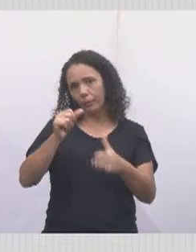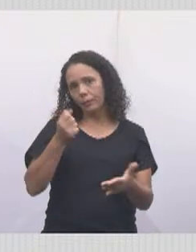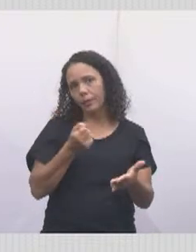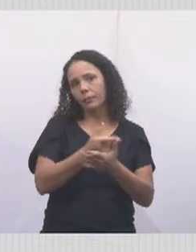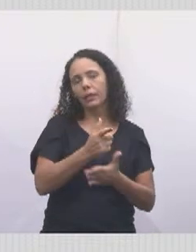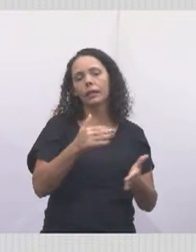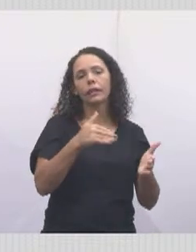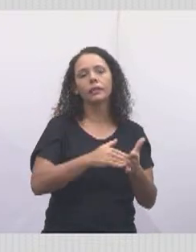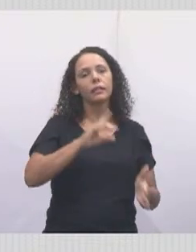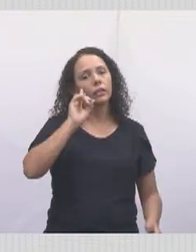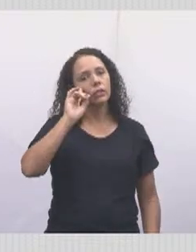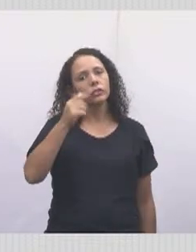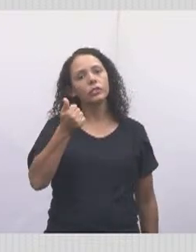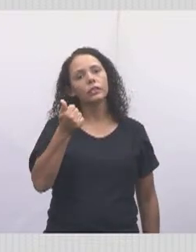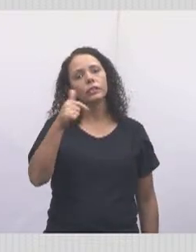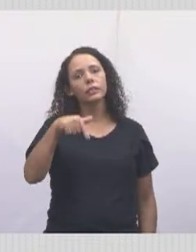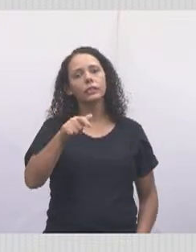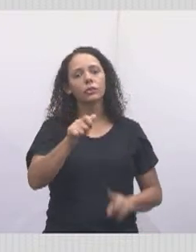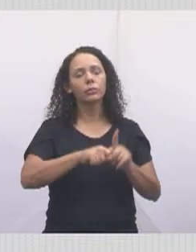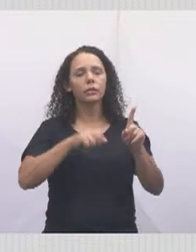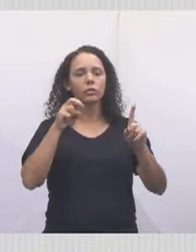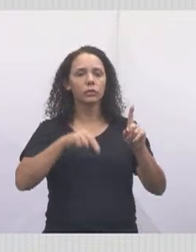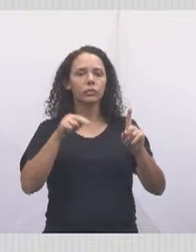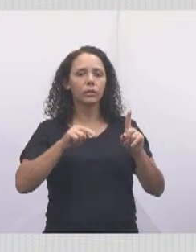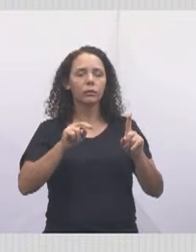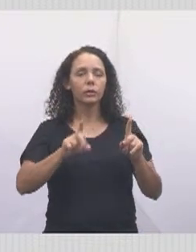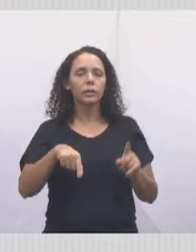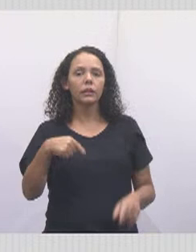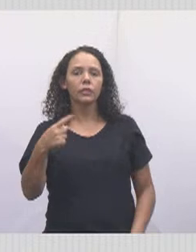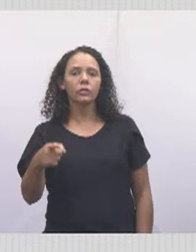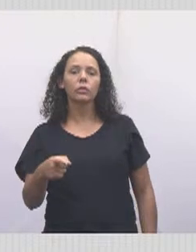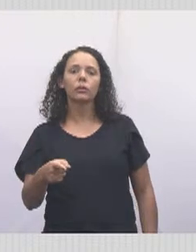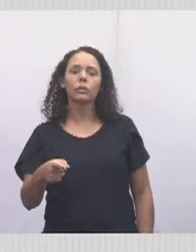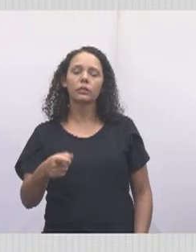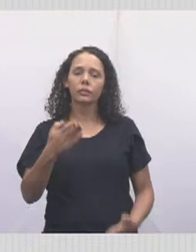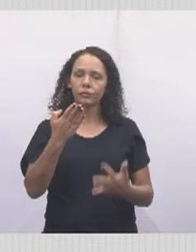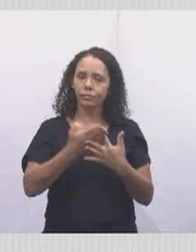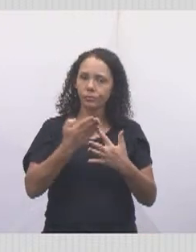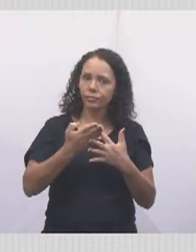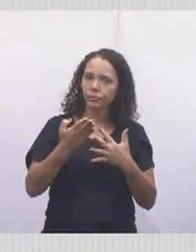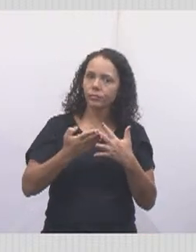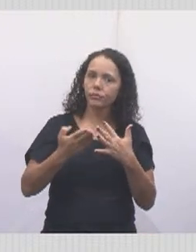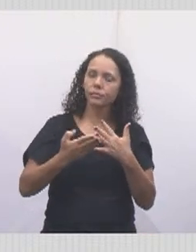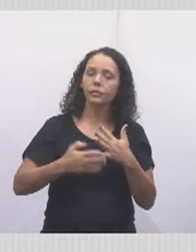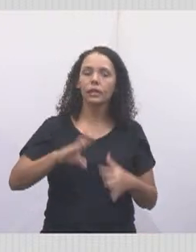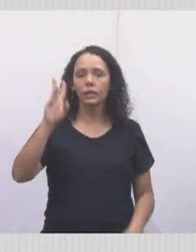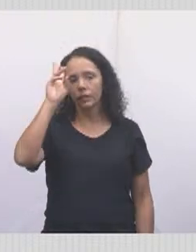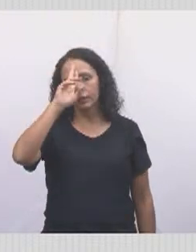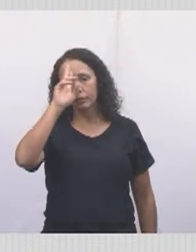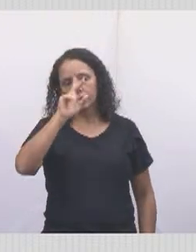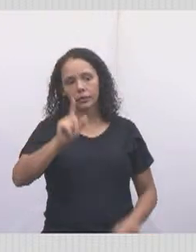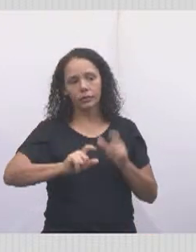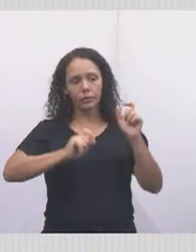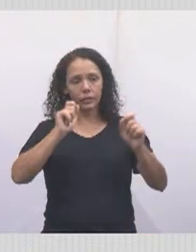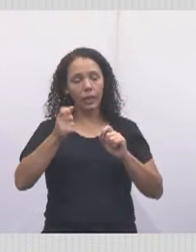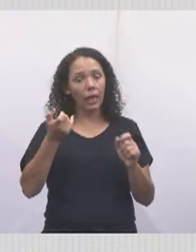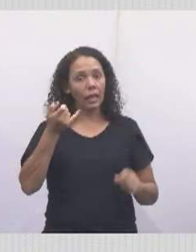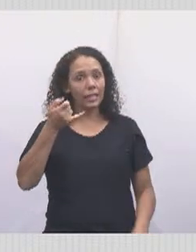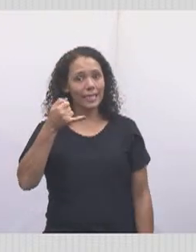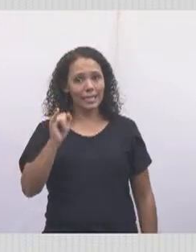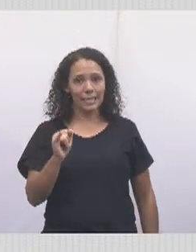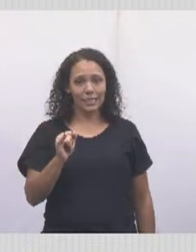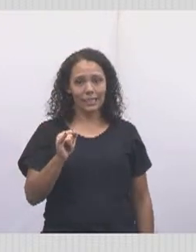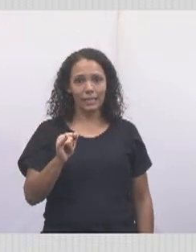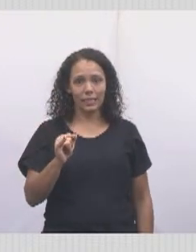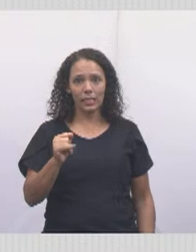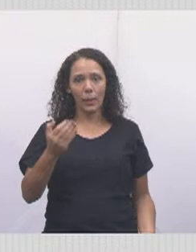17 de novembro e as demais consecutivamente. Lembrando que se você